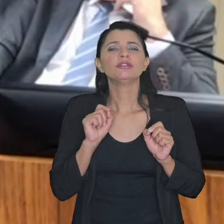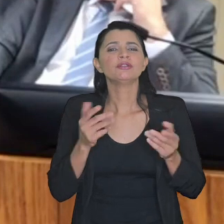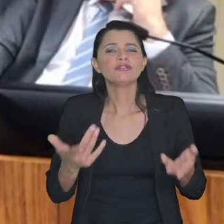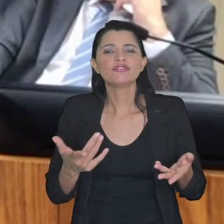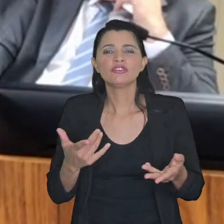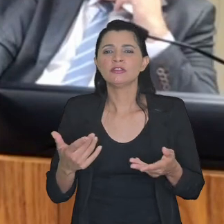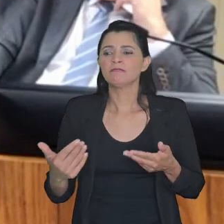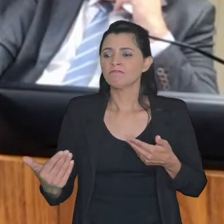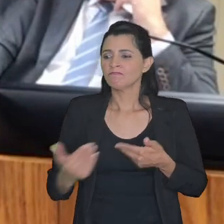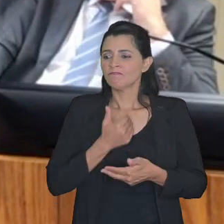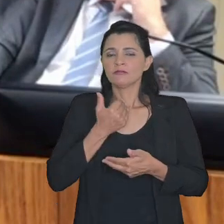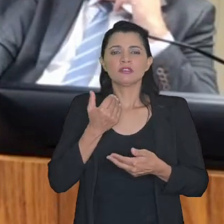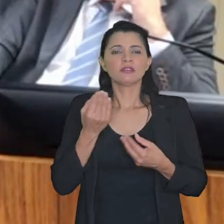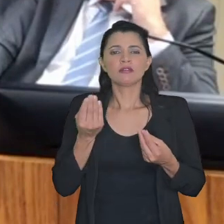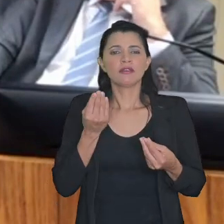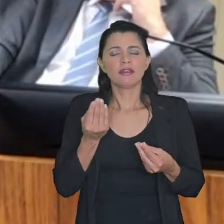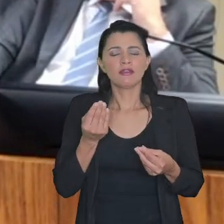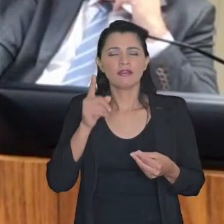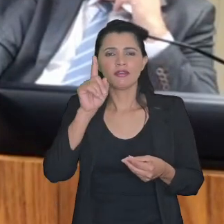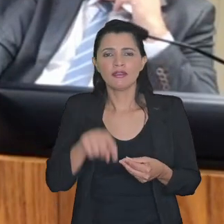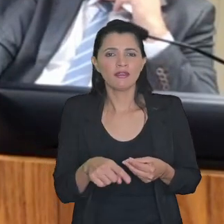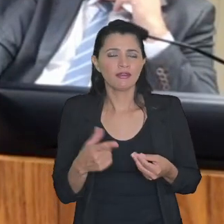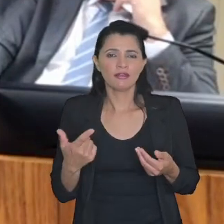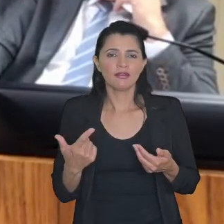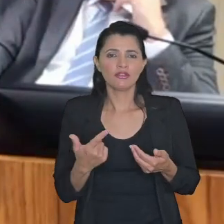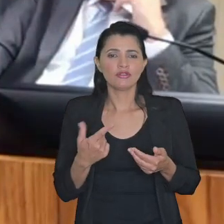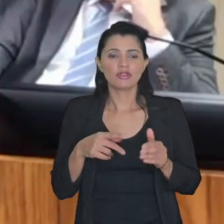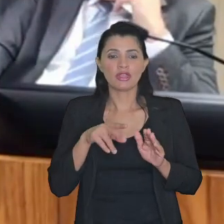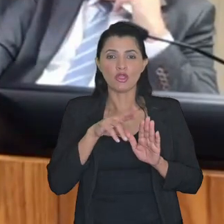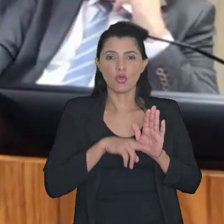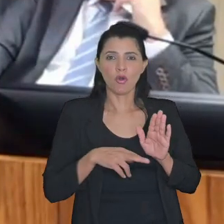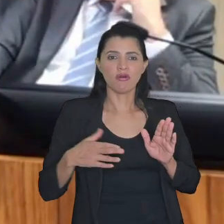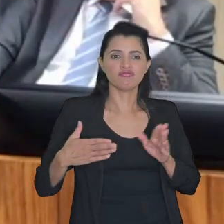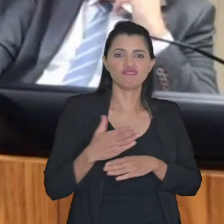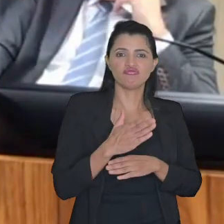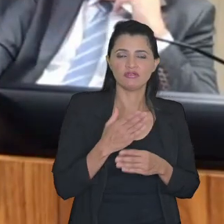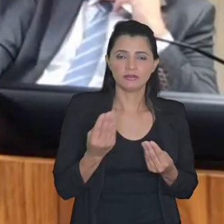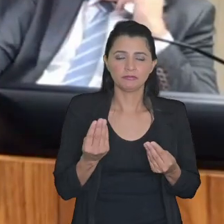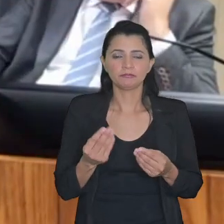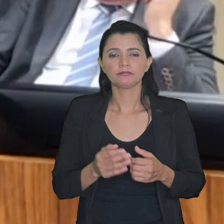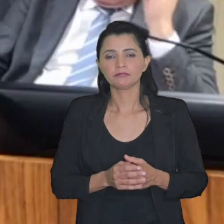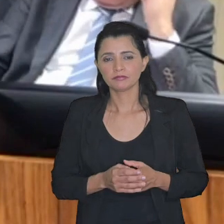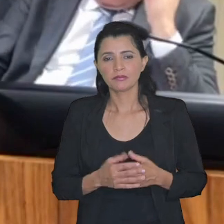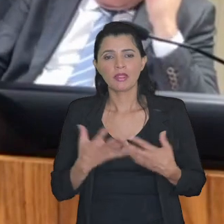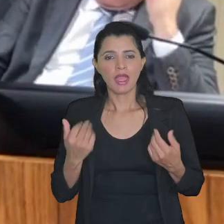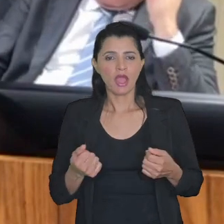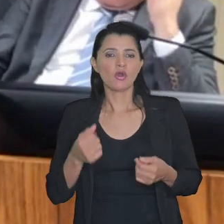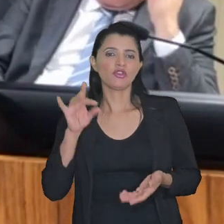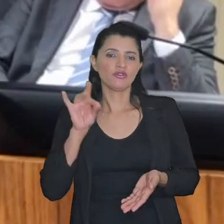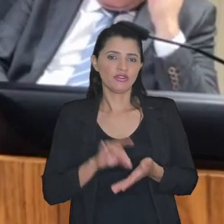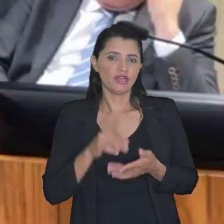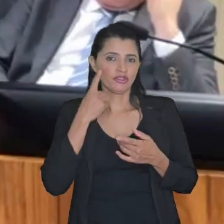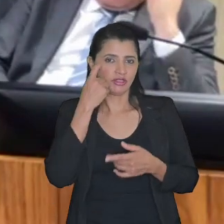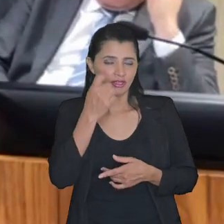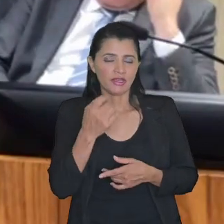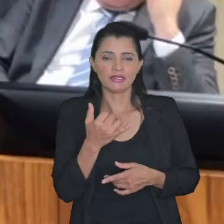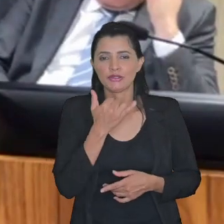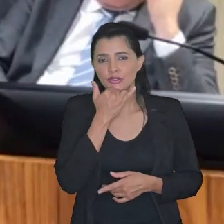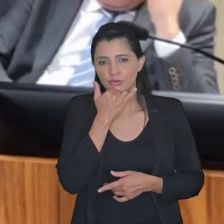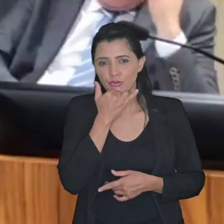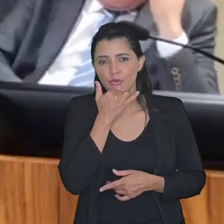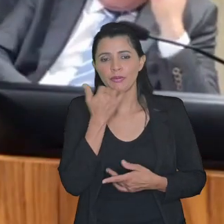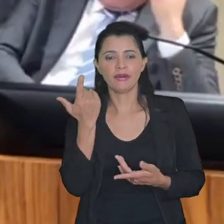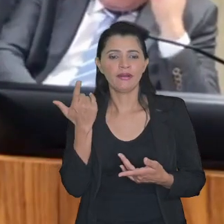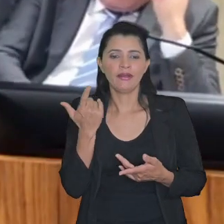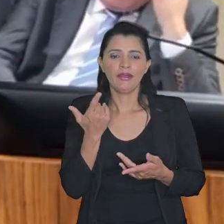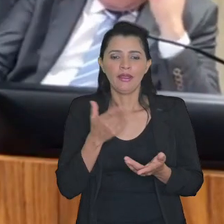invasão de invasão normativa vamos lá para aquilo que efetivamente interessa me desculpem